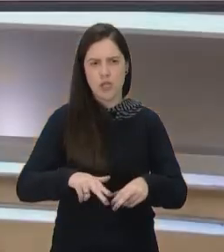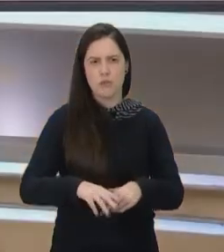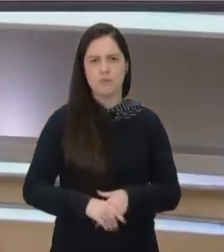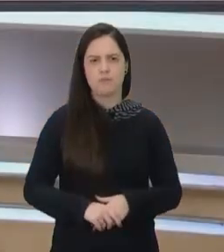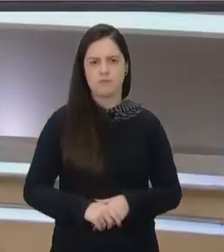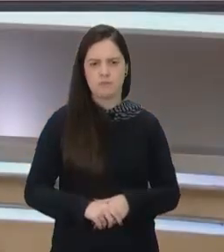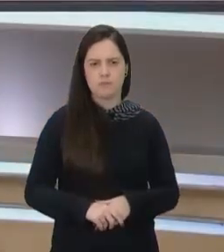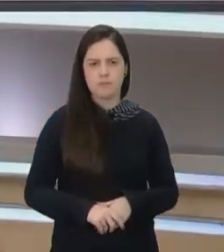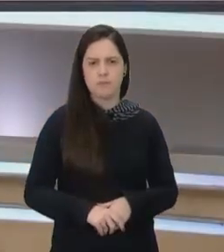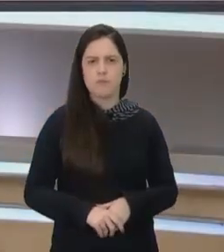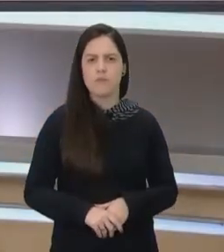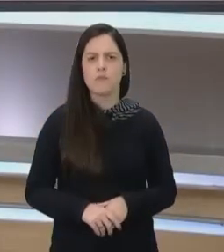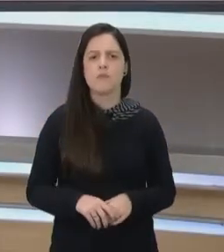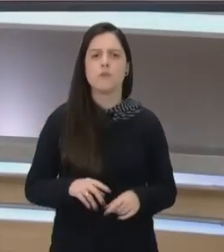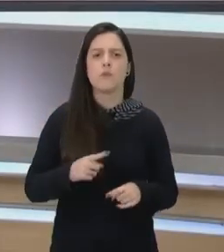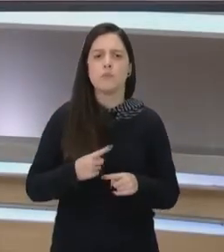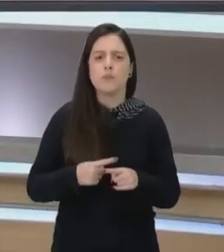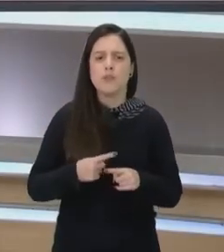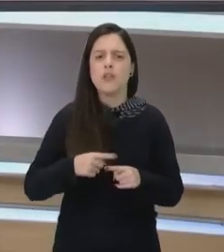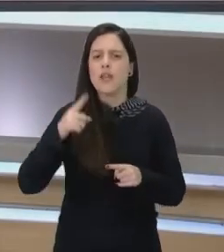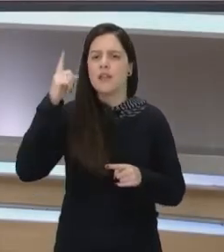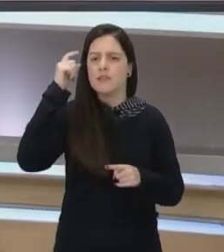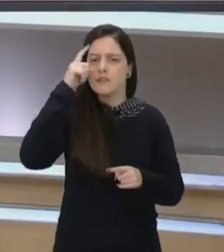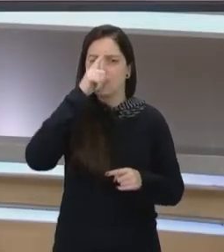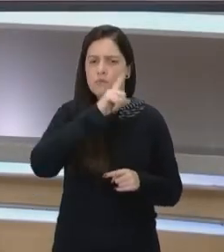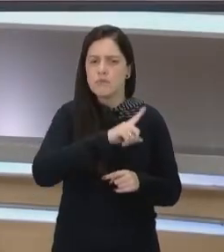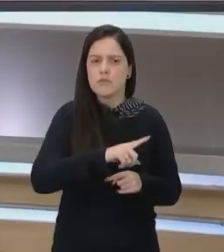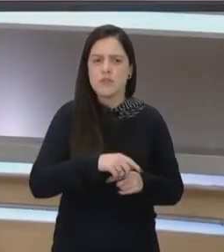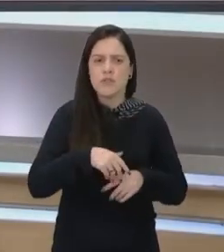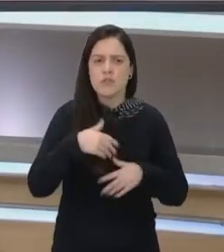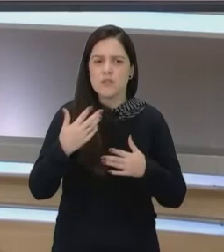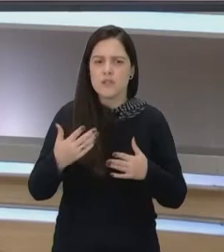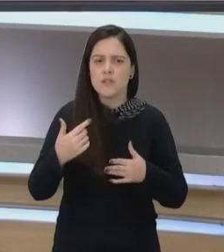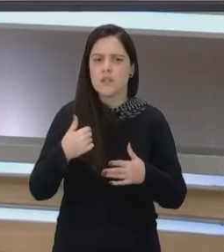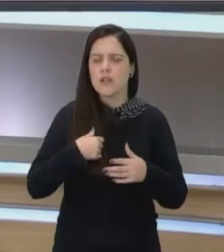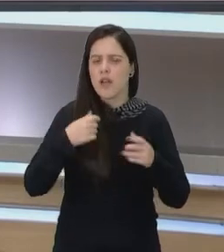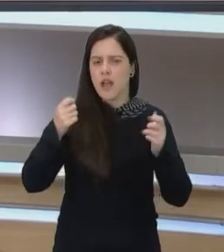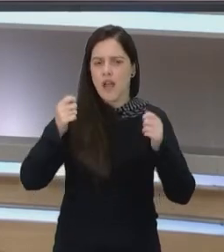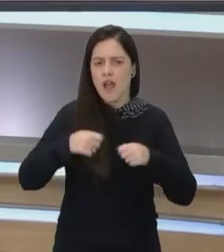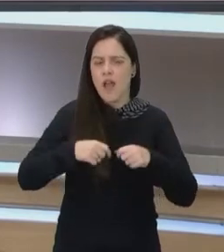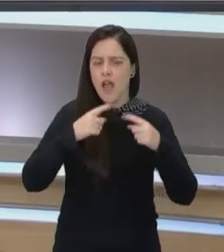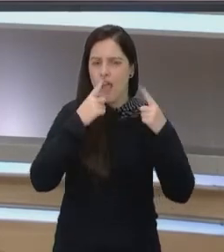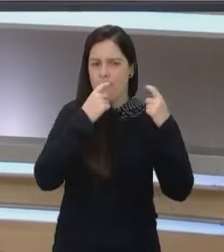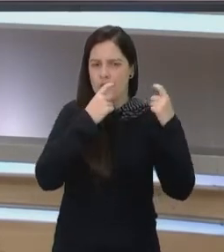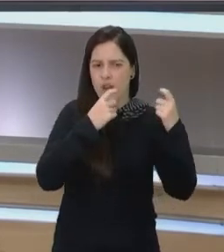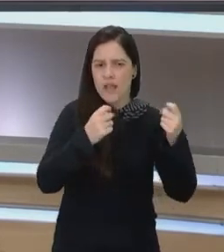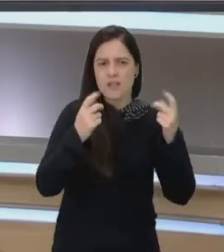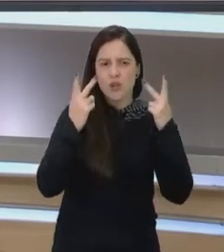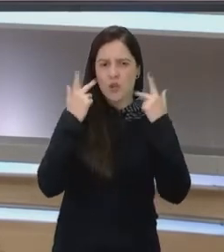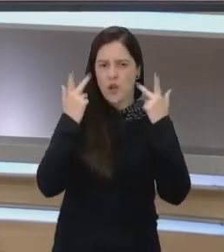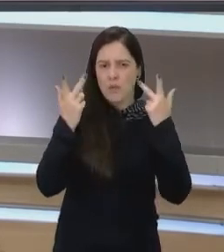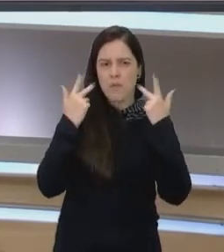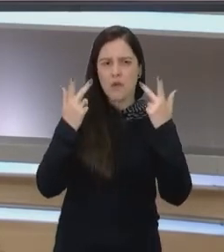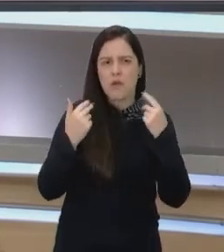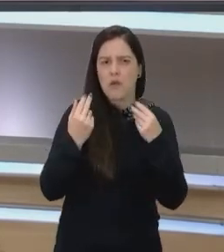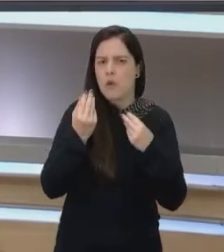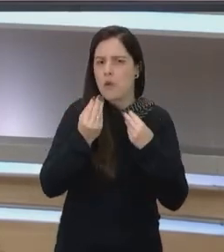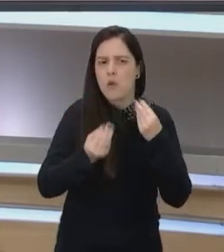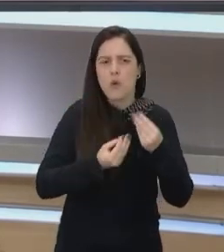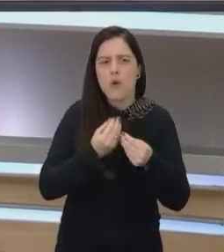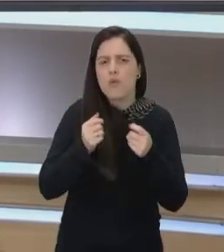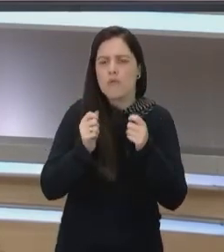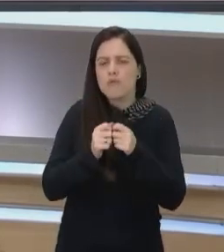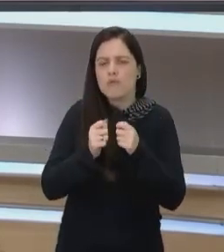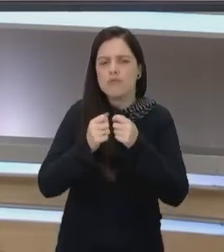Então, assim, por que é tão difícil? Porque como que eu, se eu cresci achando que violência é normal, como que eu vou romper esse